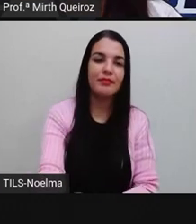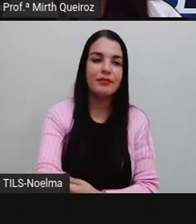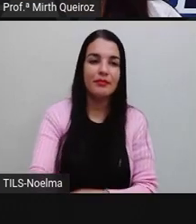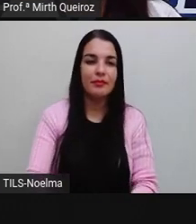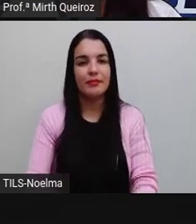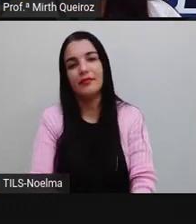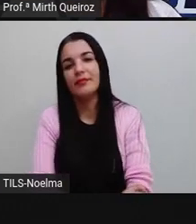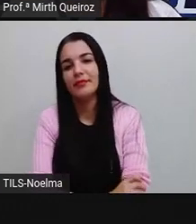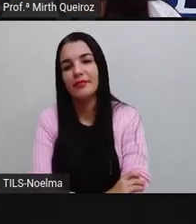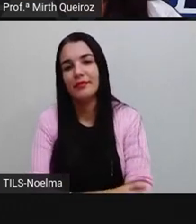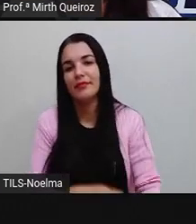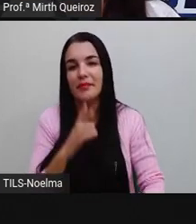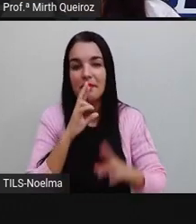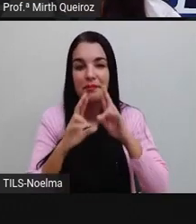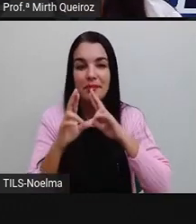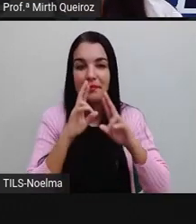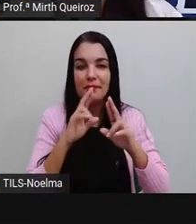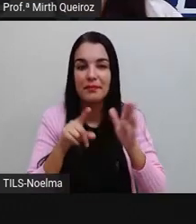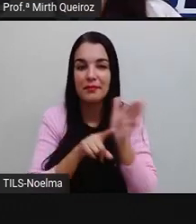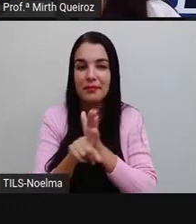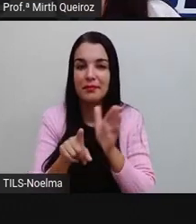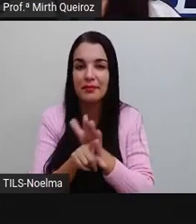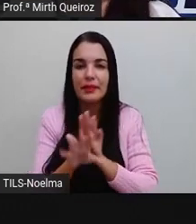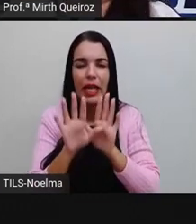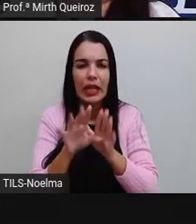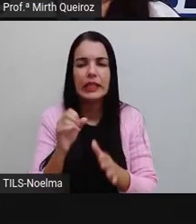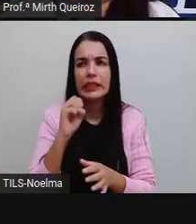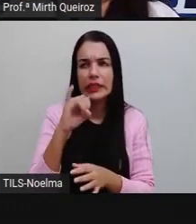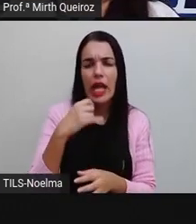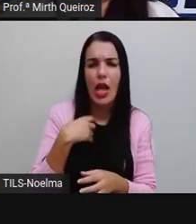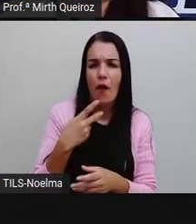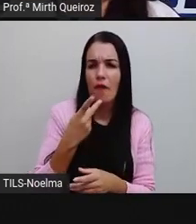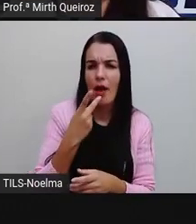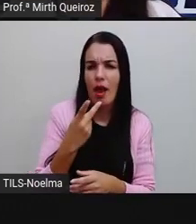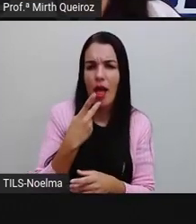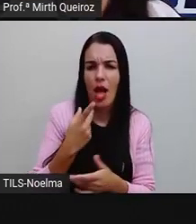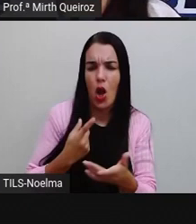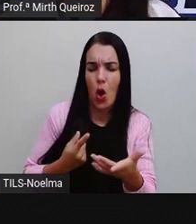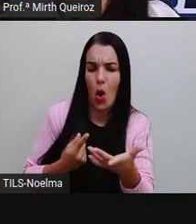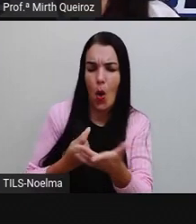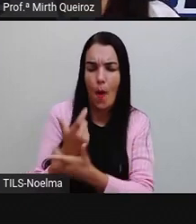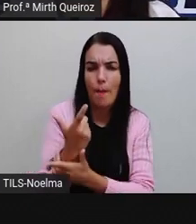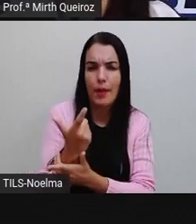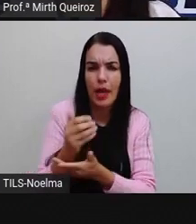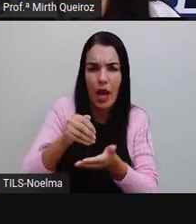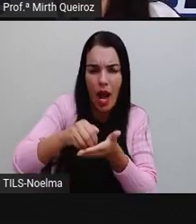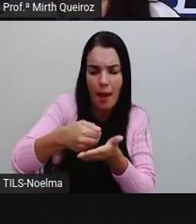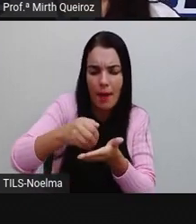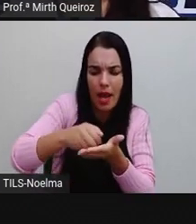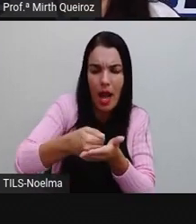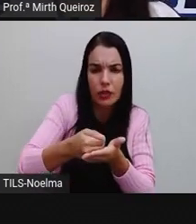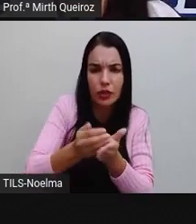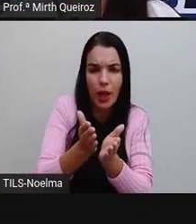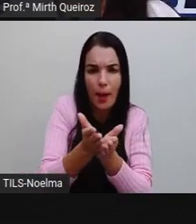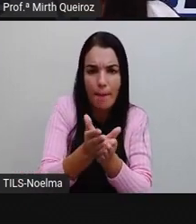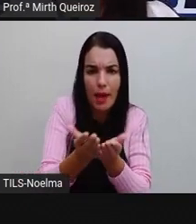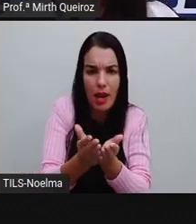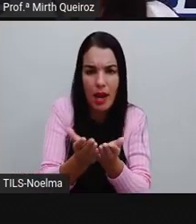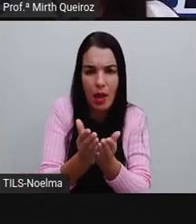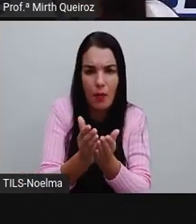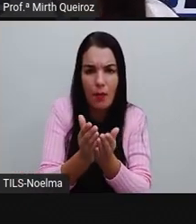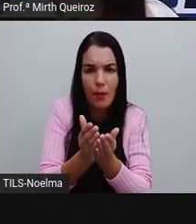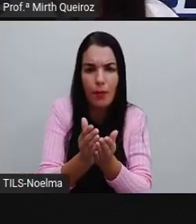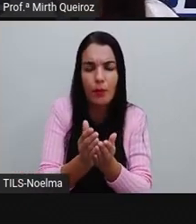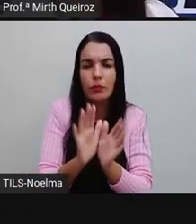Perguntas e respostas. Se eu disser, comprei abacate e